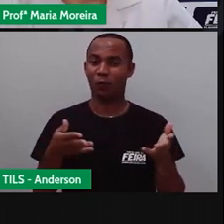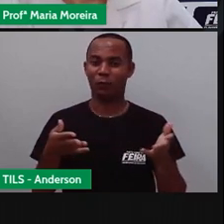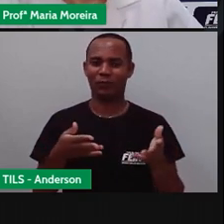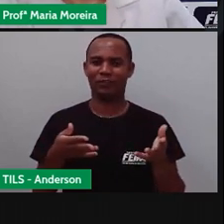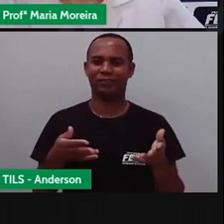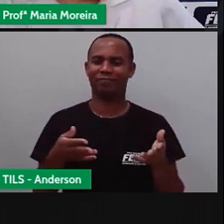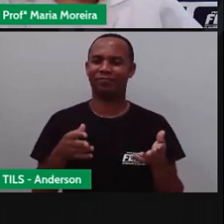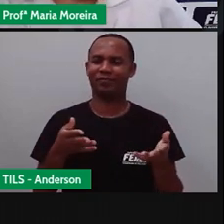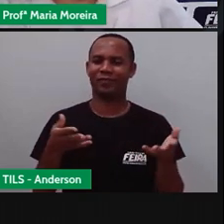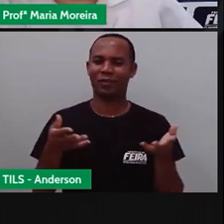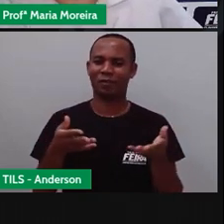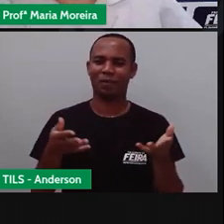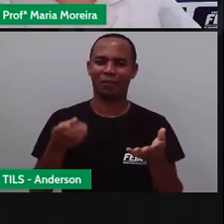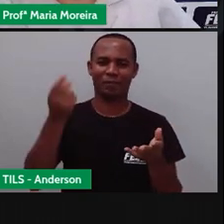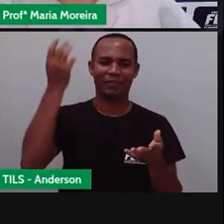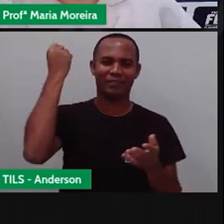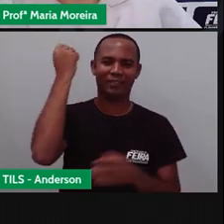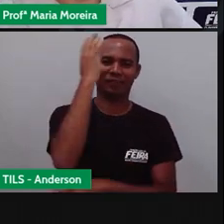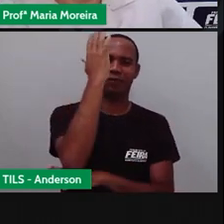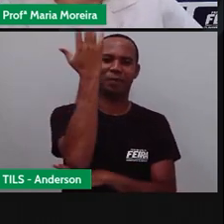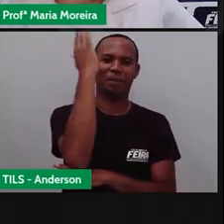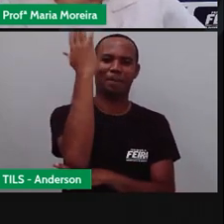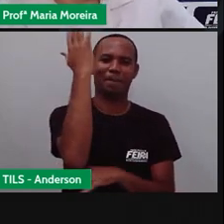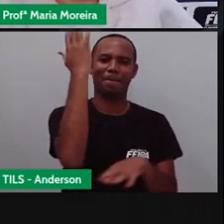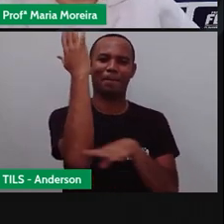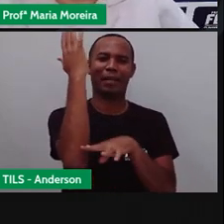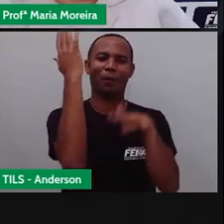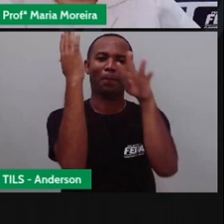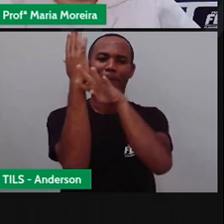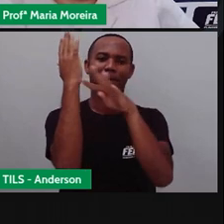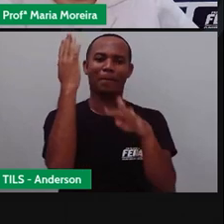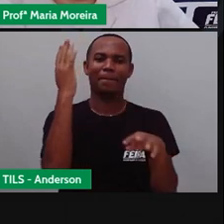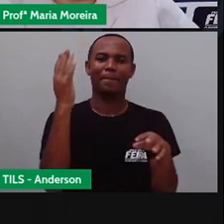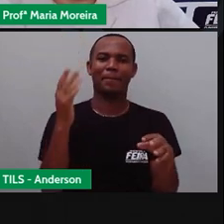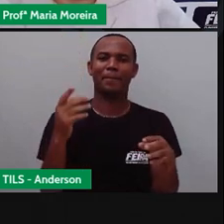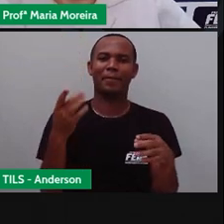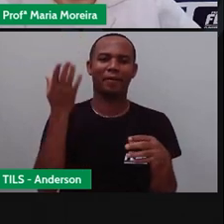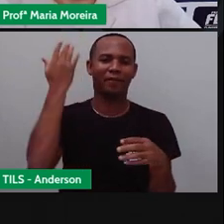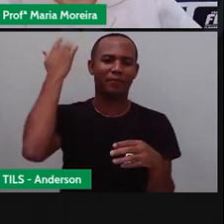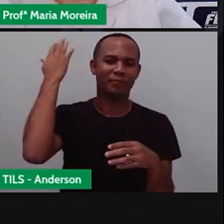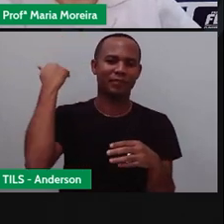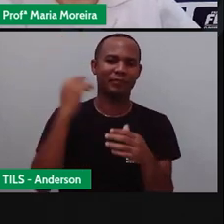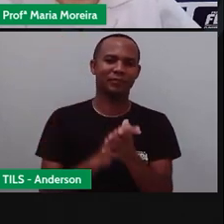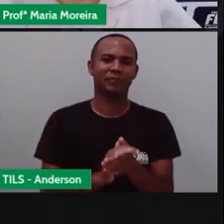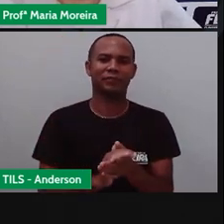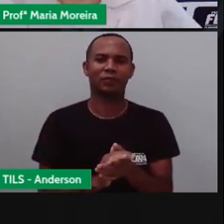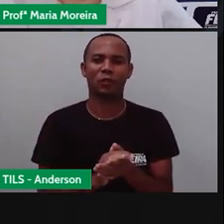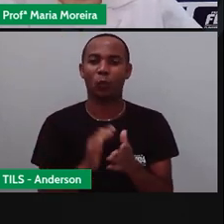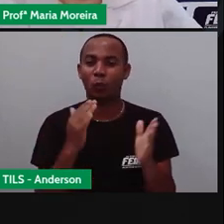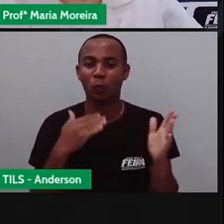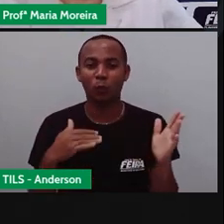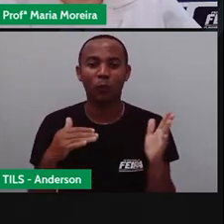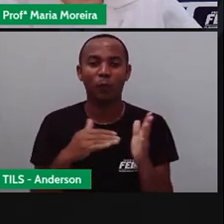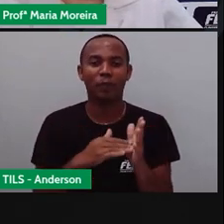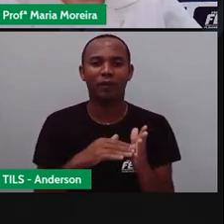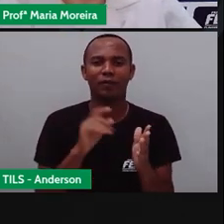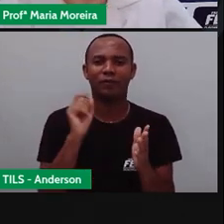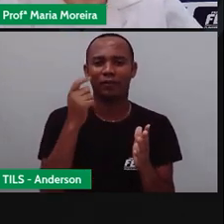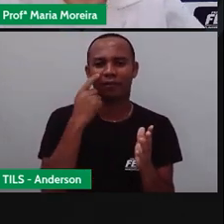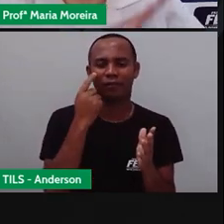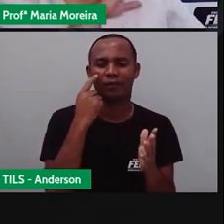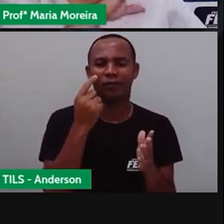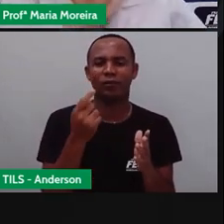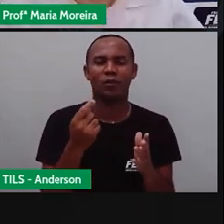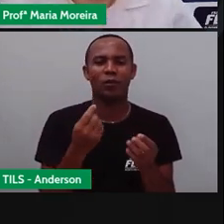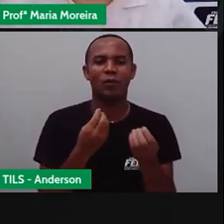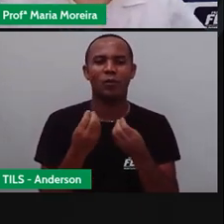madeira. Inclusive, as rodas. Imagine o quão confortável que isso não era. A bicicleta toda de madeira, inclusive a roda.